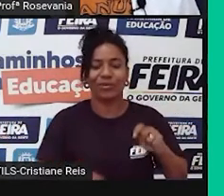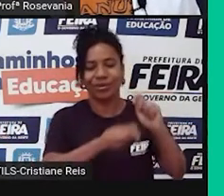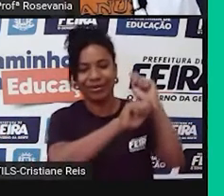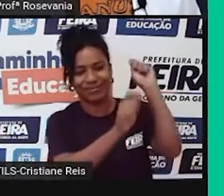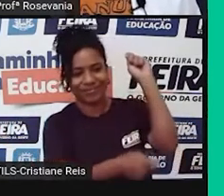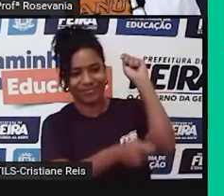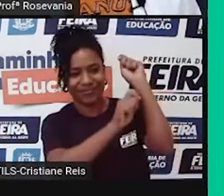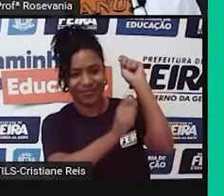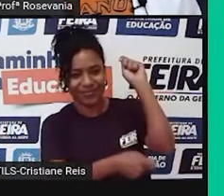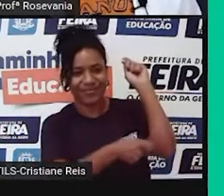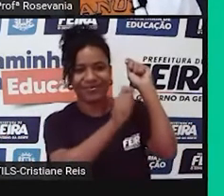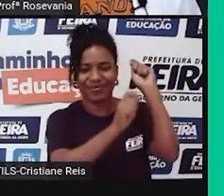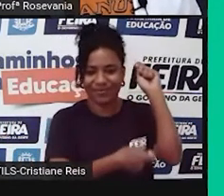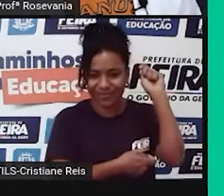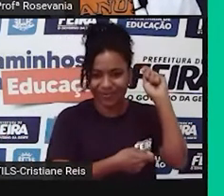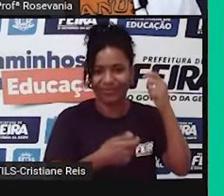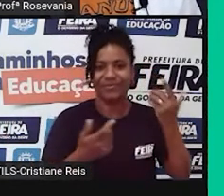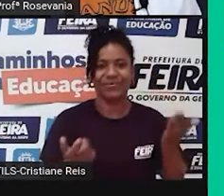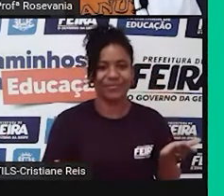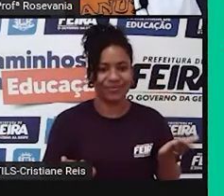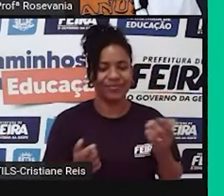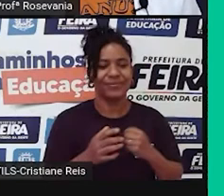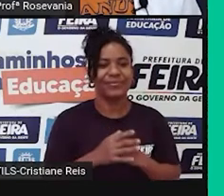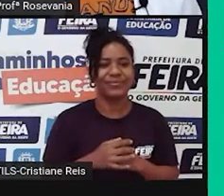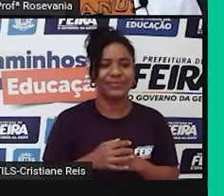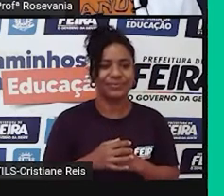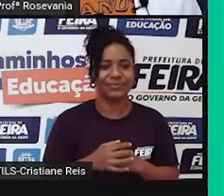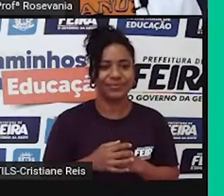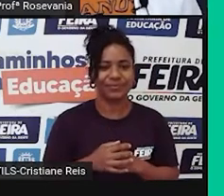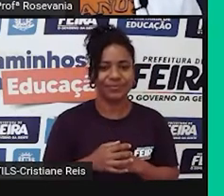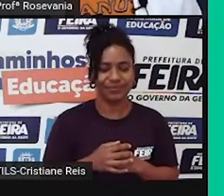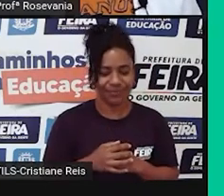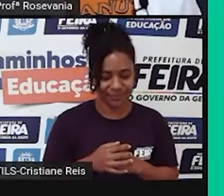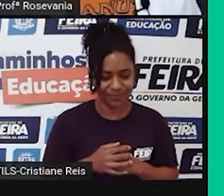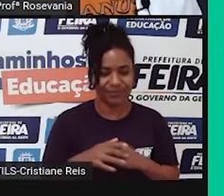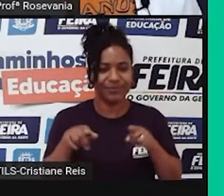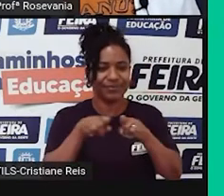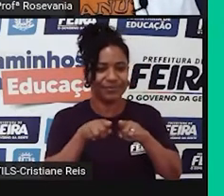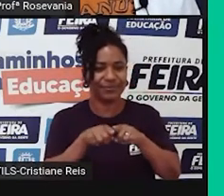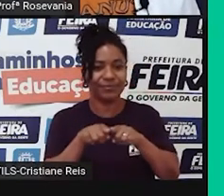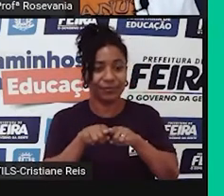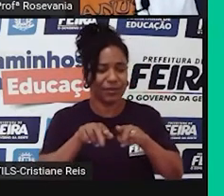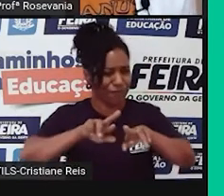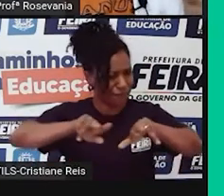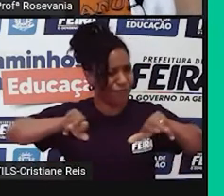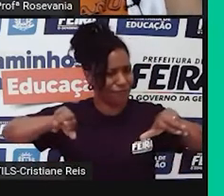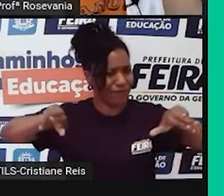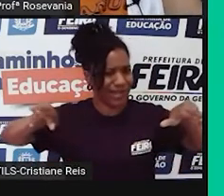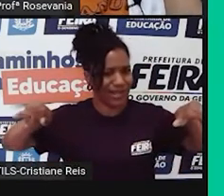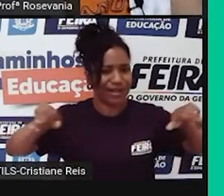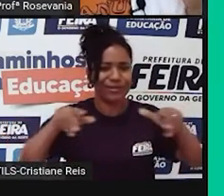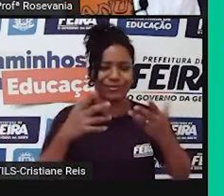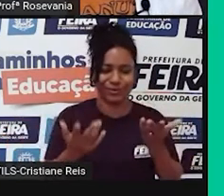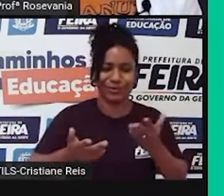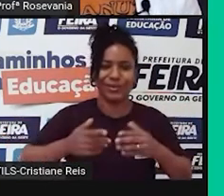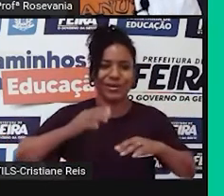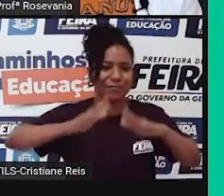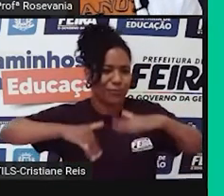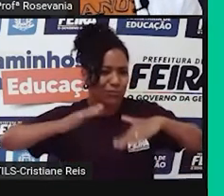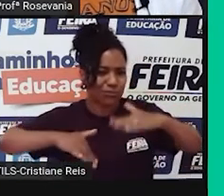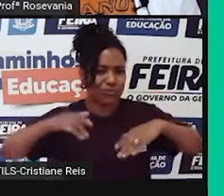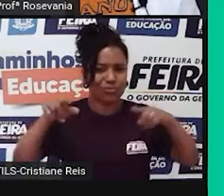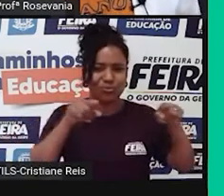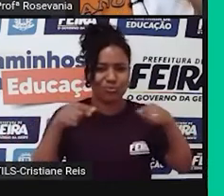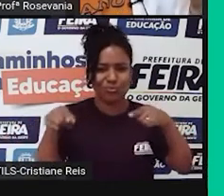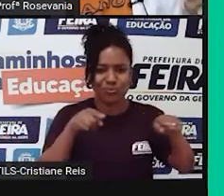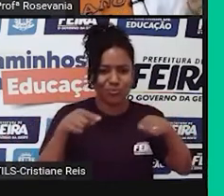o atabaque, o próprio berimbau, vários outros, assim, né, que a gente tem. A